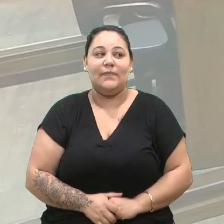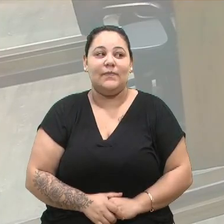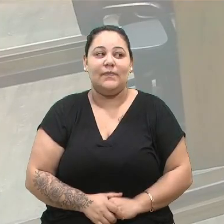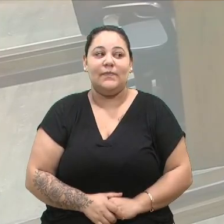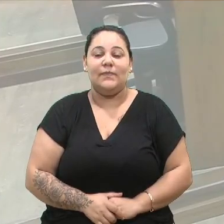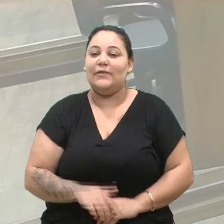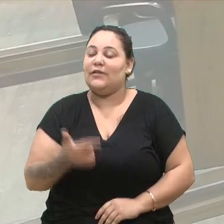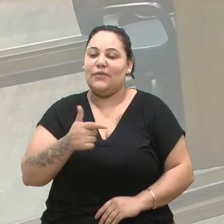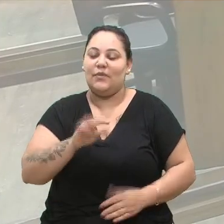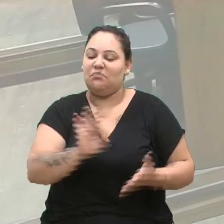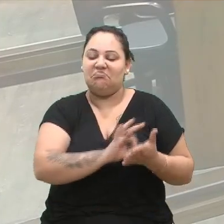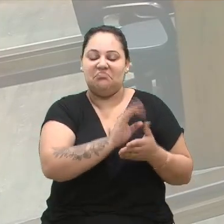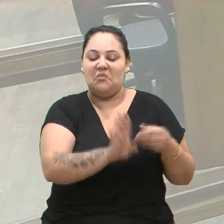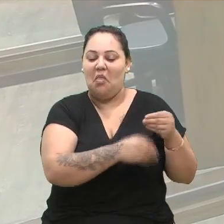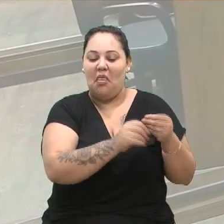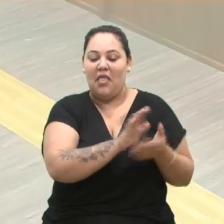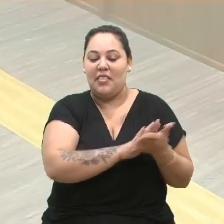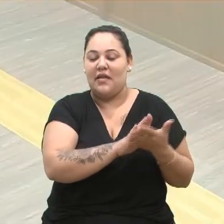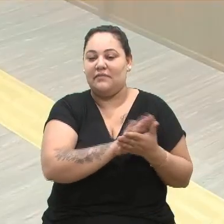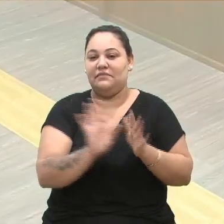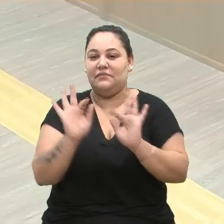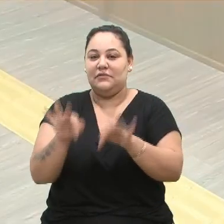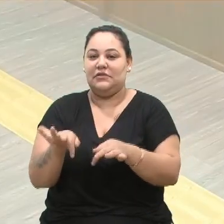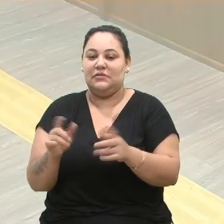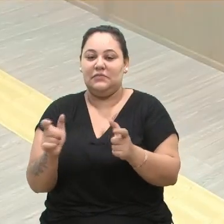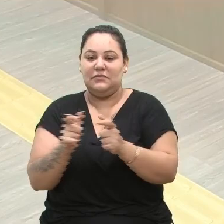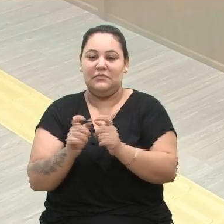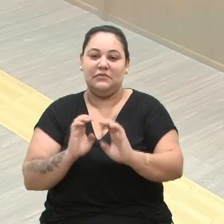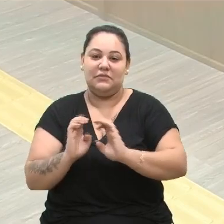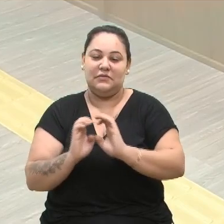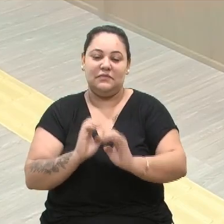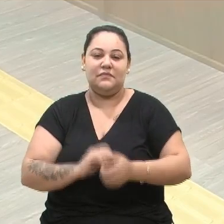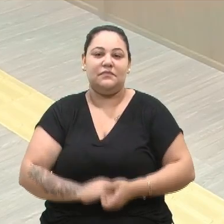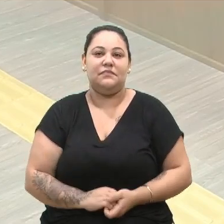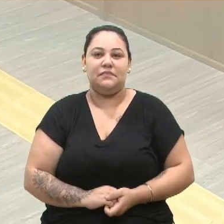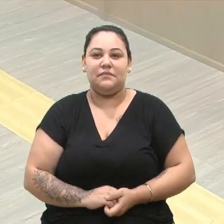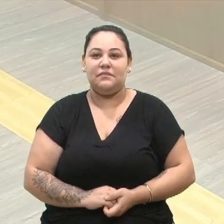Sem mais inscrições, encerramos o espaço das pequenas comunicações.